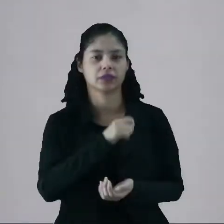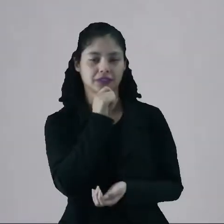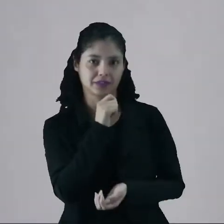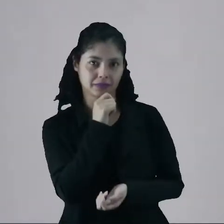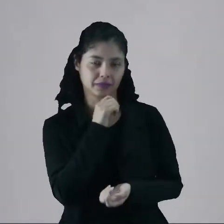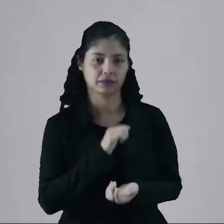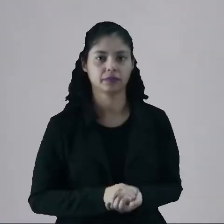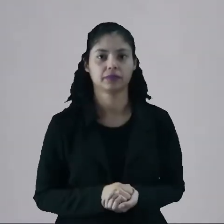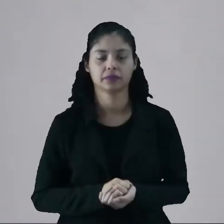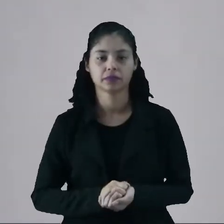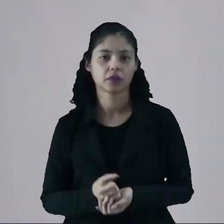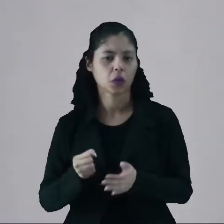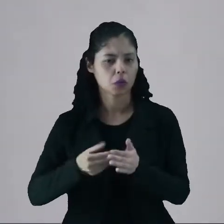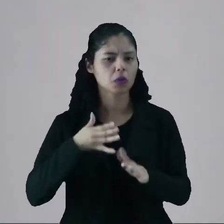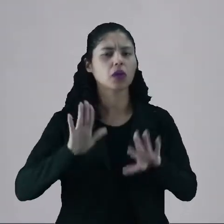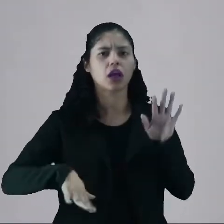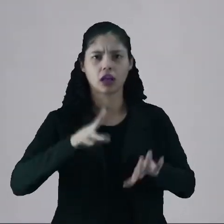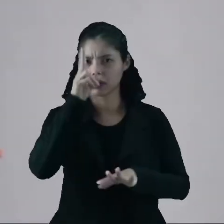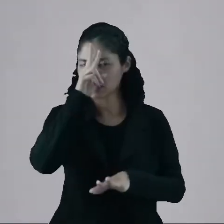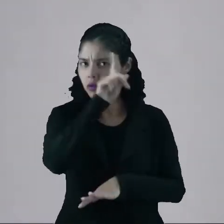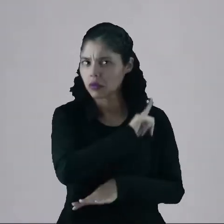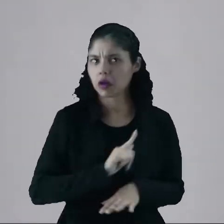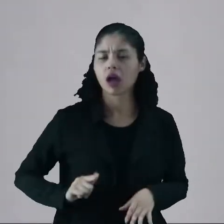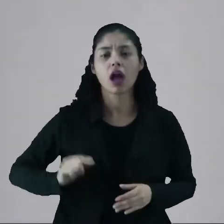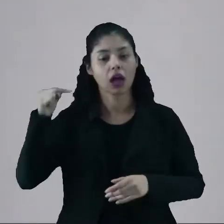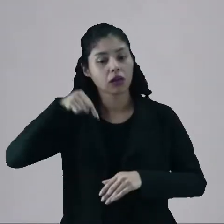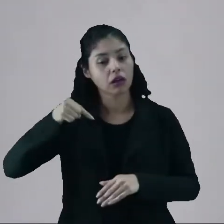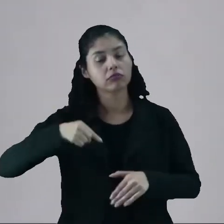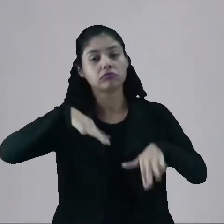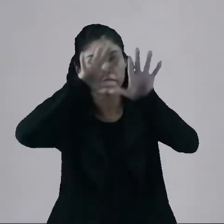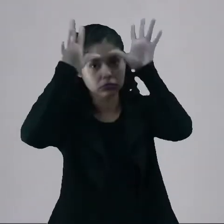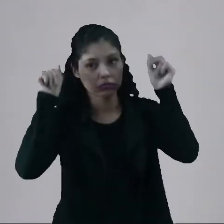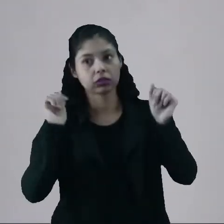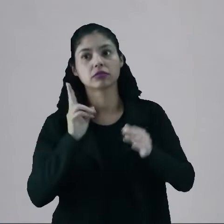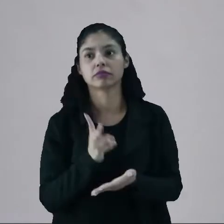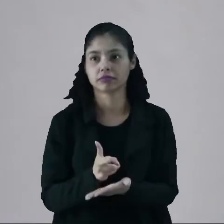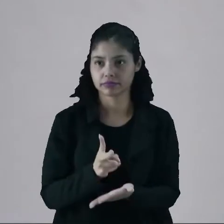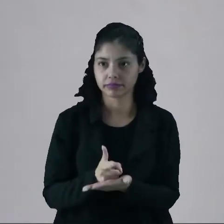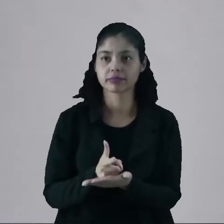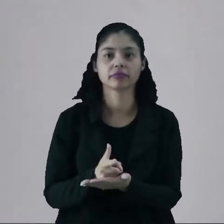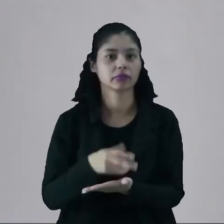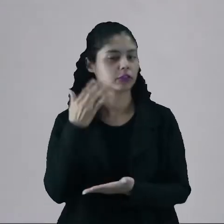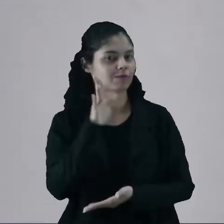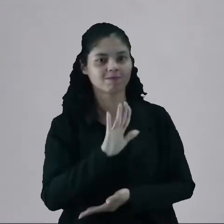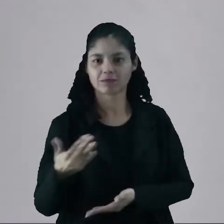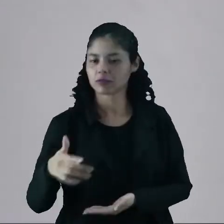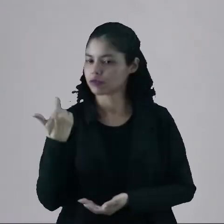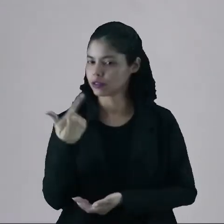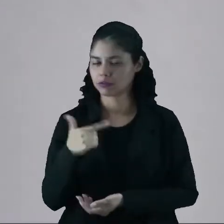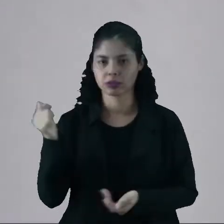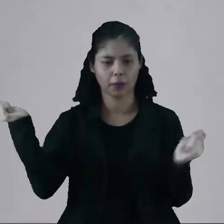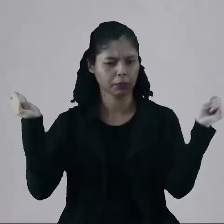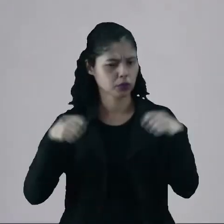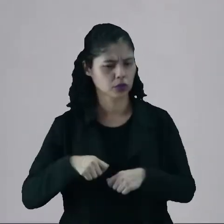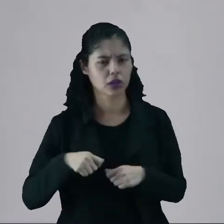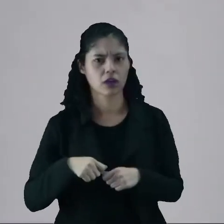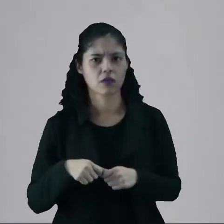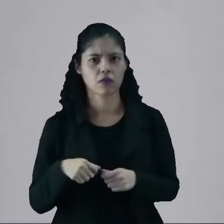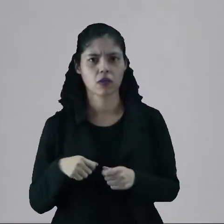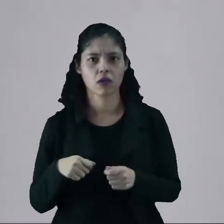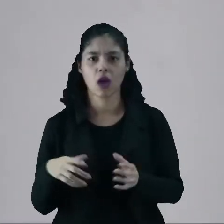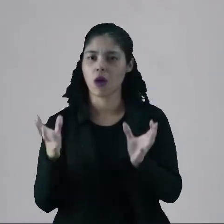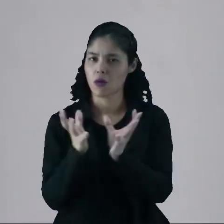gente lembra que muitos governos, inclusive até no Acre mesmo, quando não é possível levar até uma certa